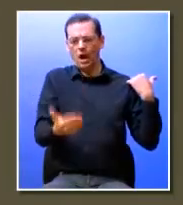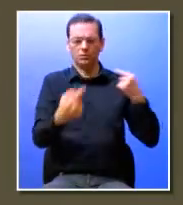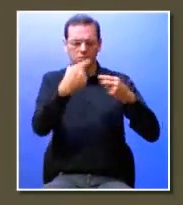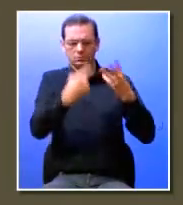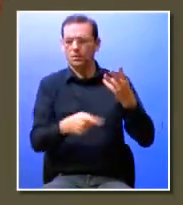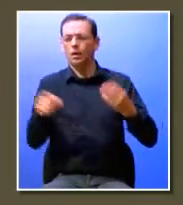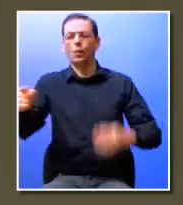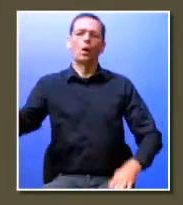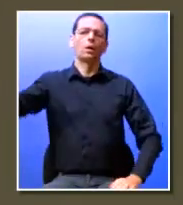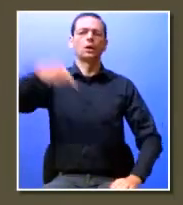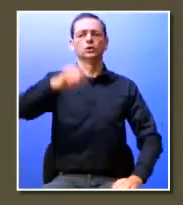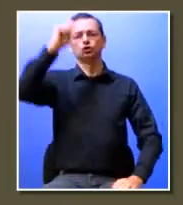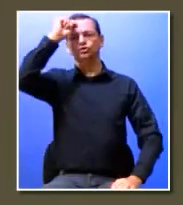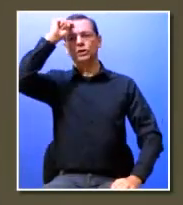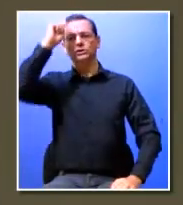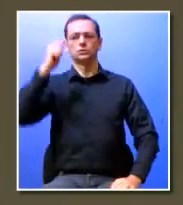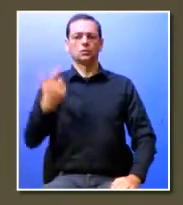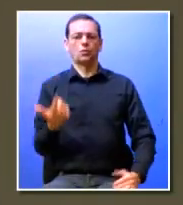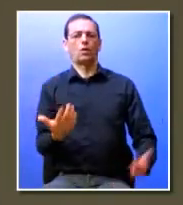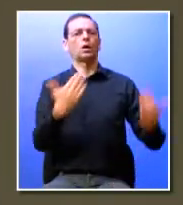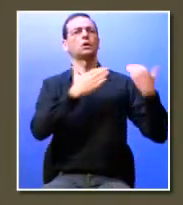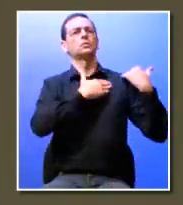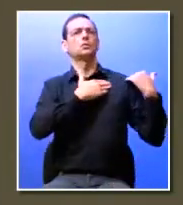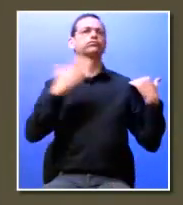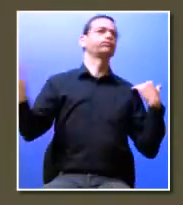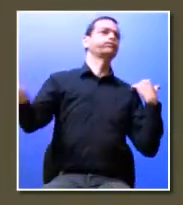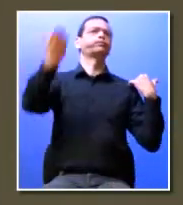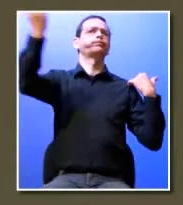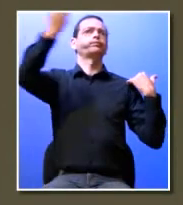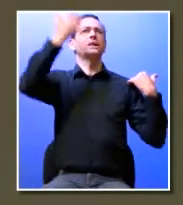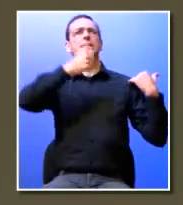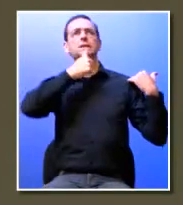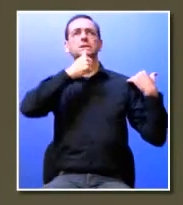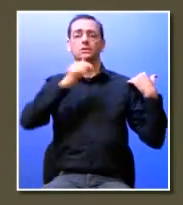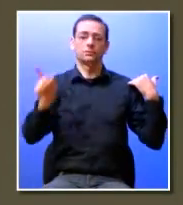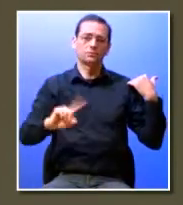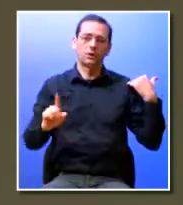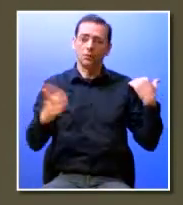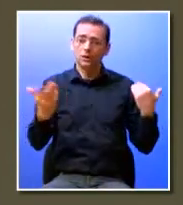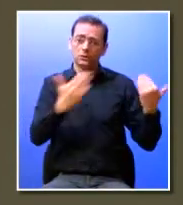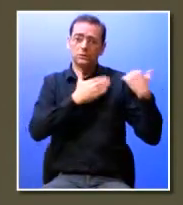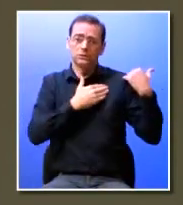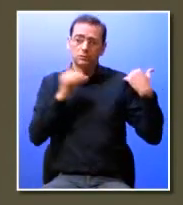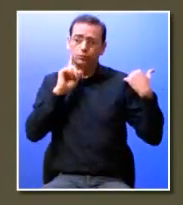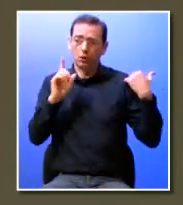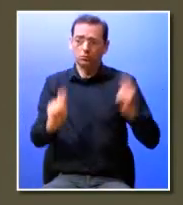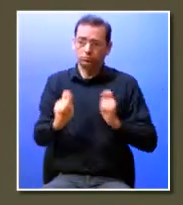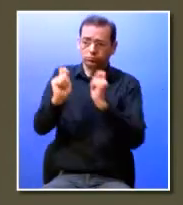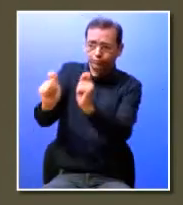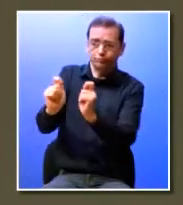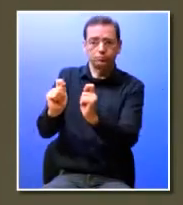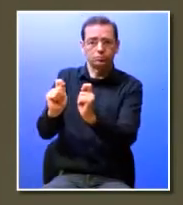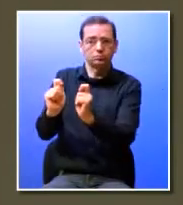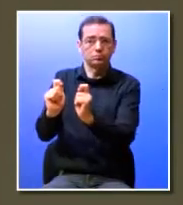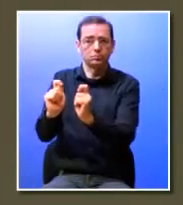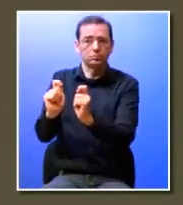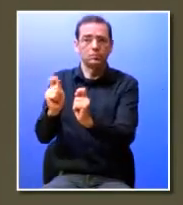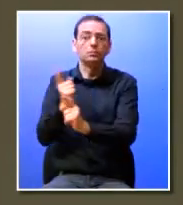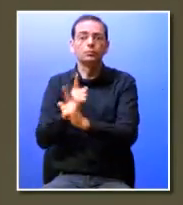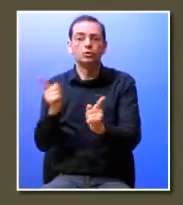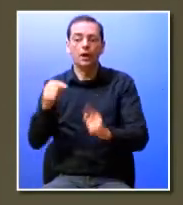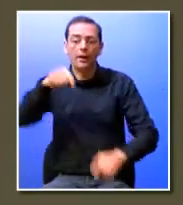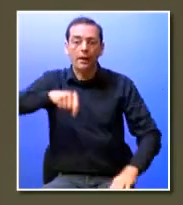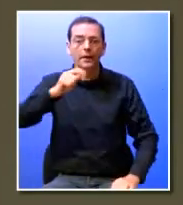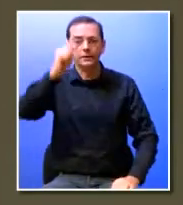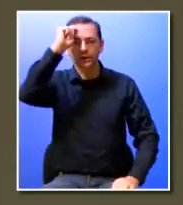estagiário vai ter grandes decisões sobre a empresa também não lhe vamos pôr esse peso em cima mas tem que ter algumas responsabilidades porque a ideia é de facto termos oportunidades